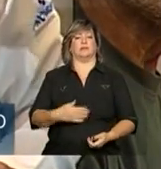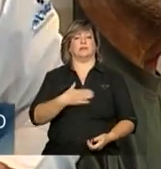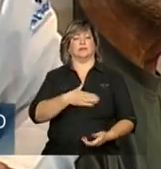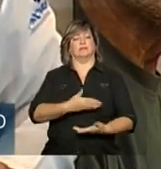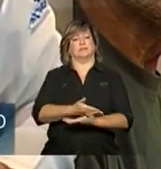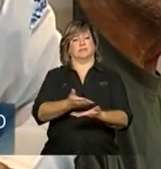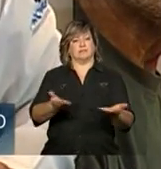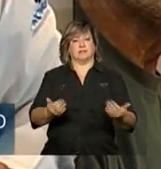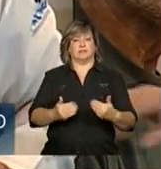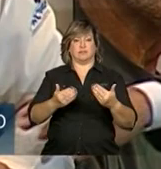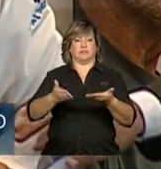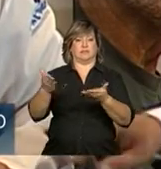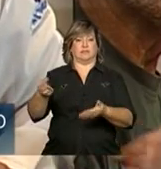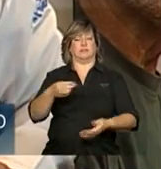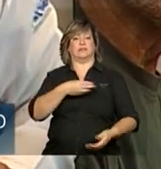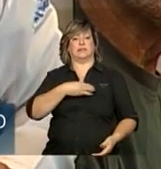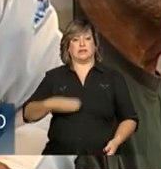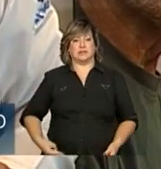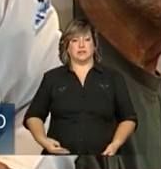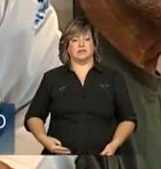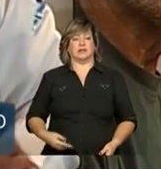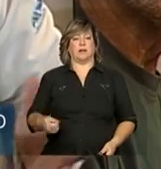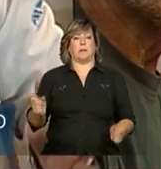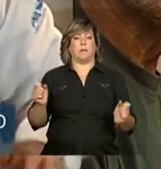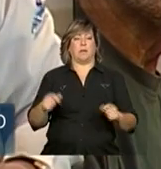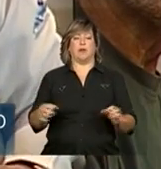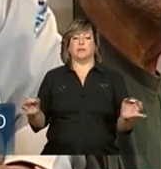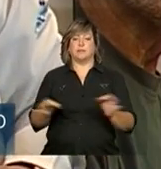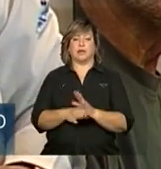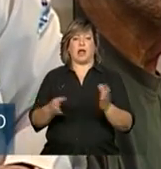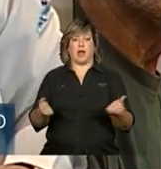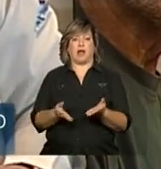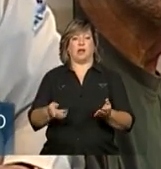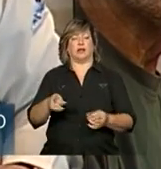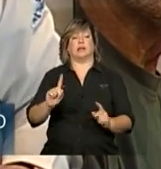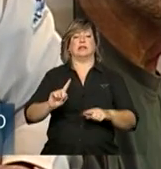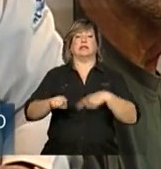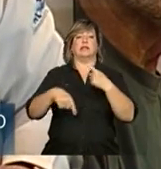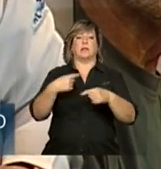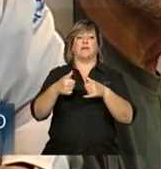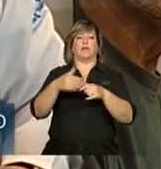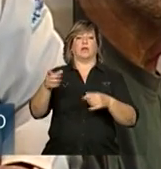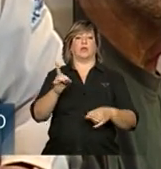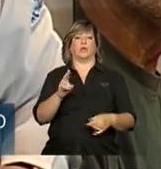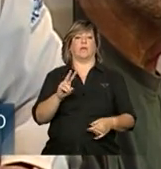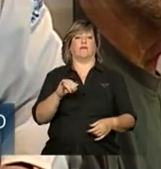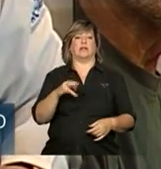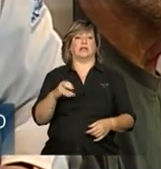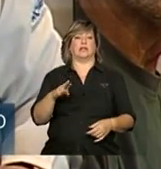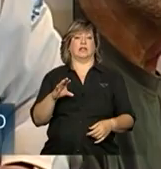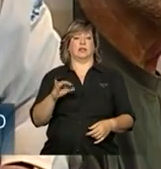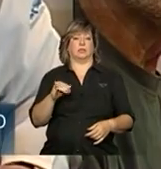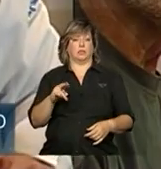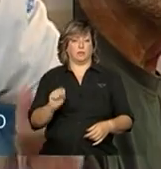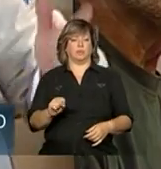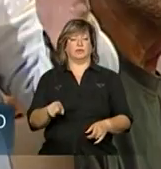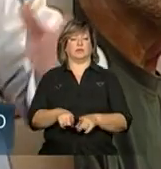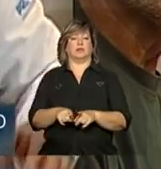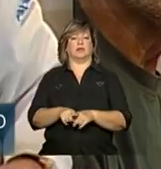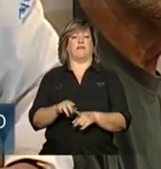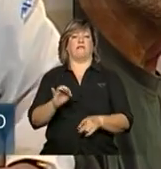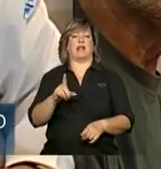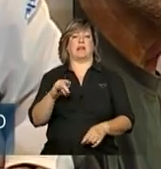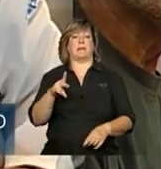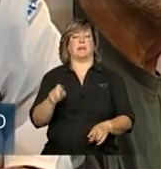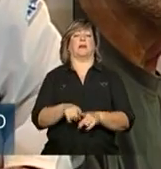passar para o ministro Alessandro Padilha para que ele possa se despedir com a ministra Márcia e depois ficam com o doutor Vinícius, doutor Felipe e o